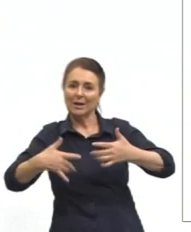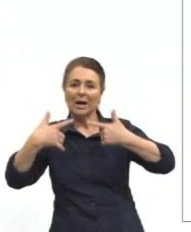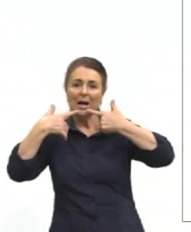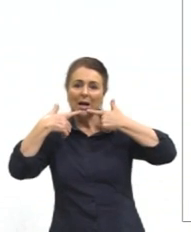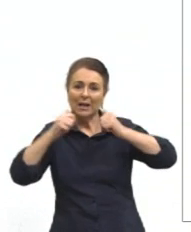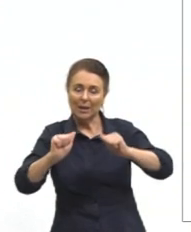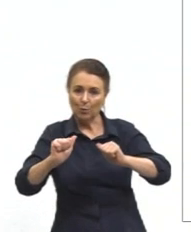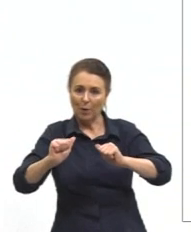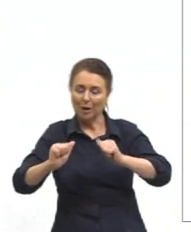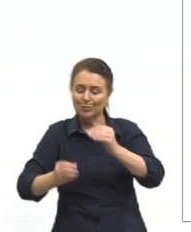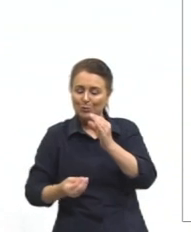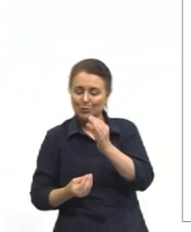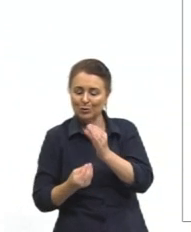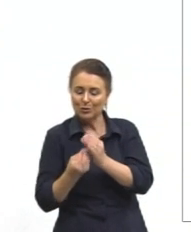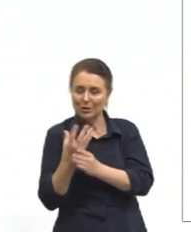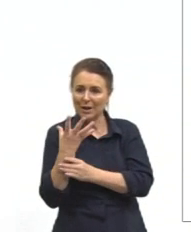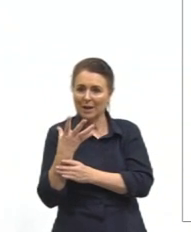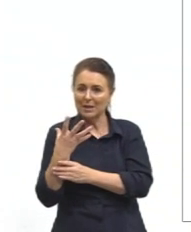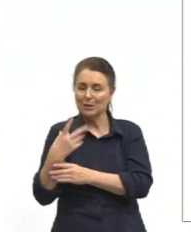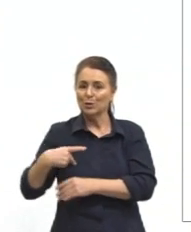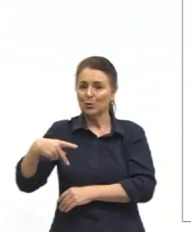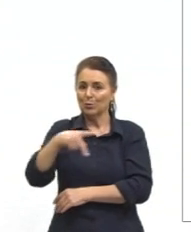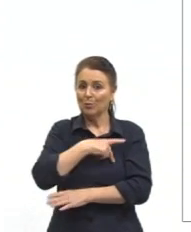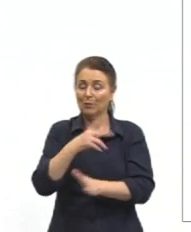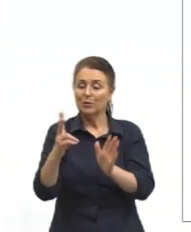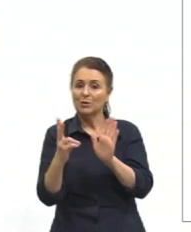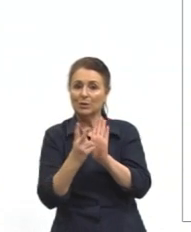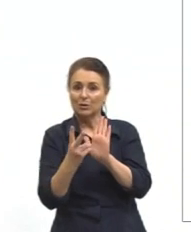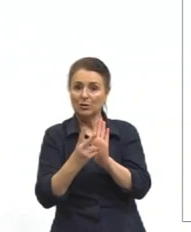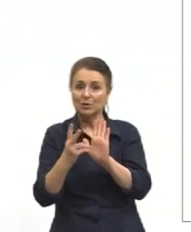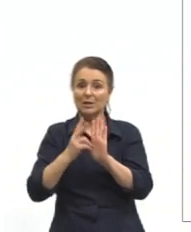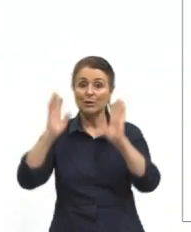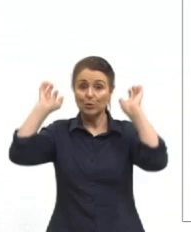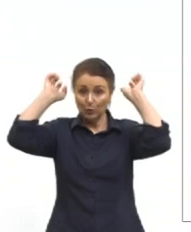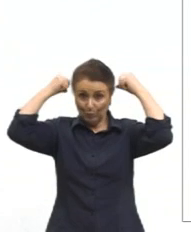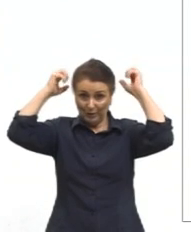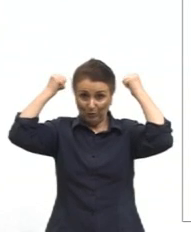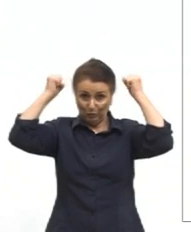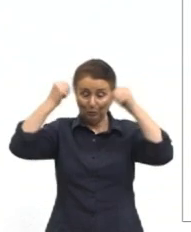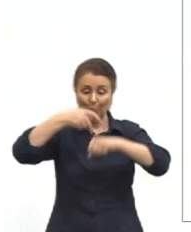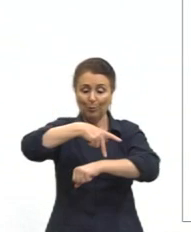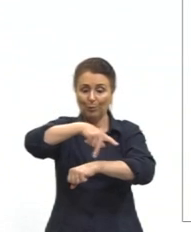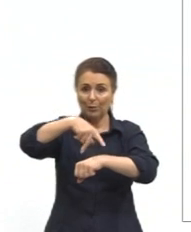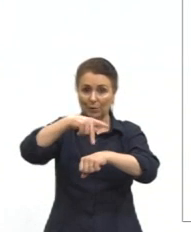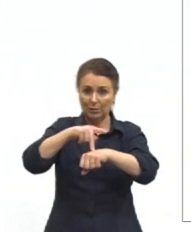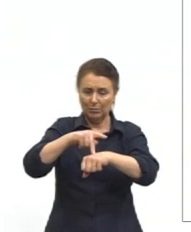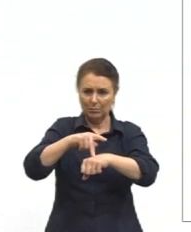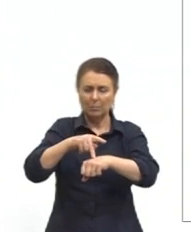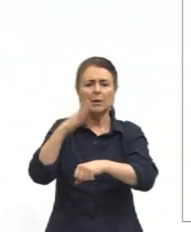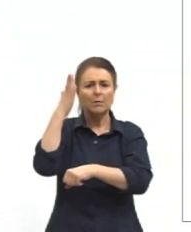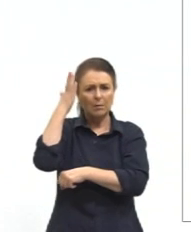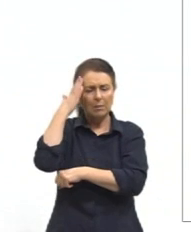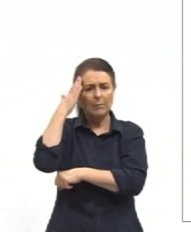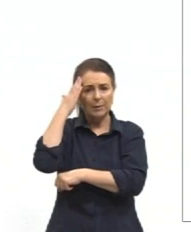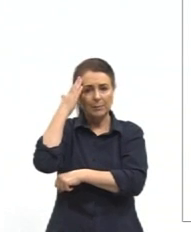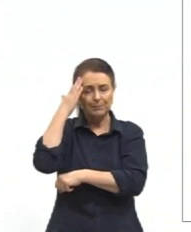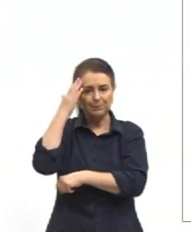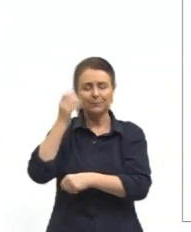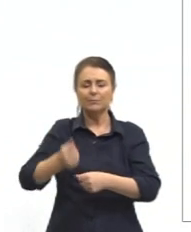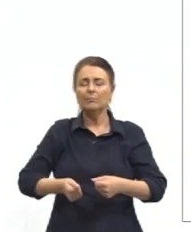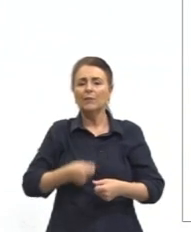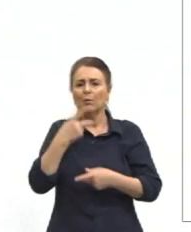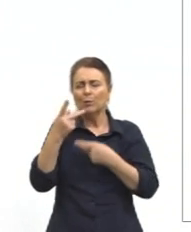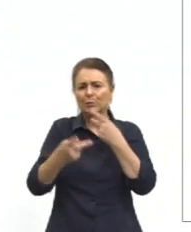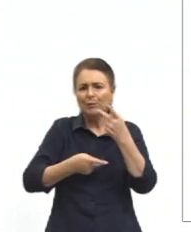originárias dos povos indígenas mexicanos, logicamente, mas nós sabemos, gente, que quando falamos